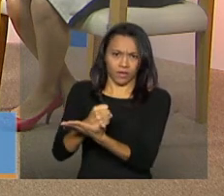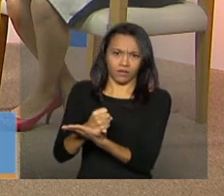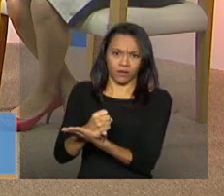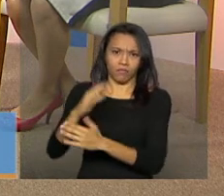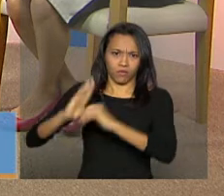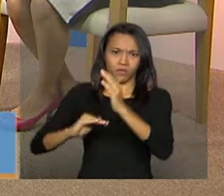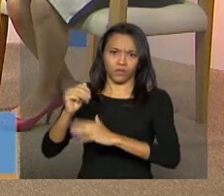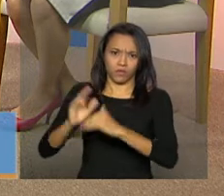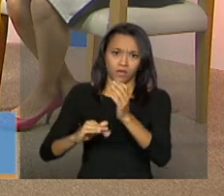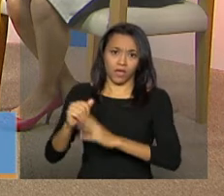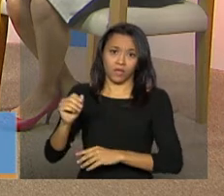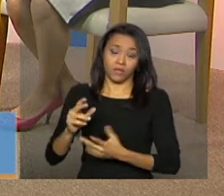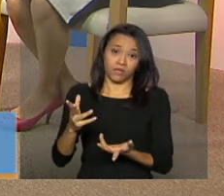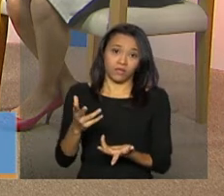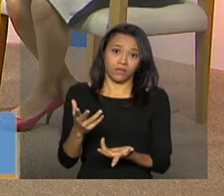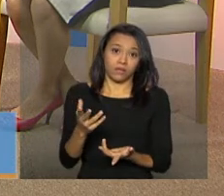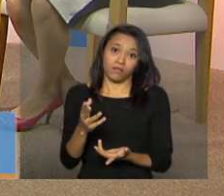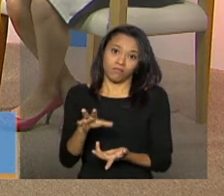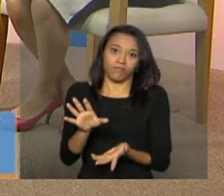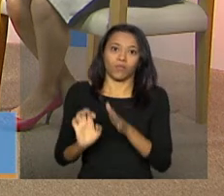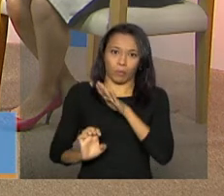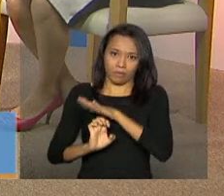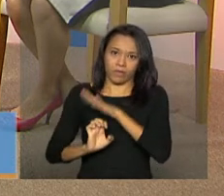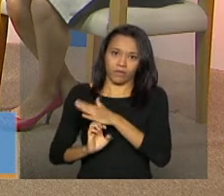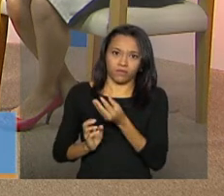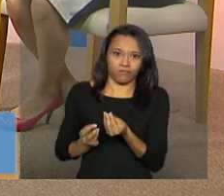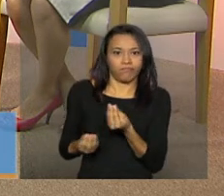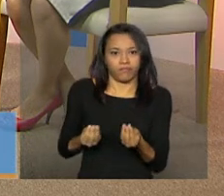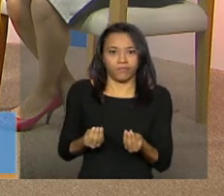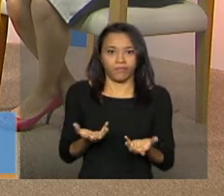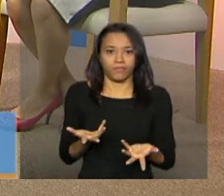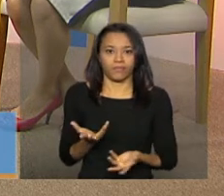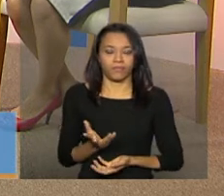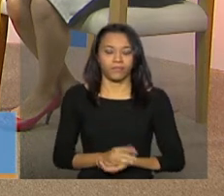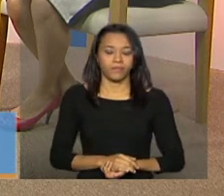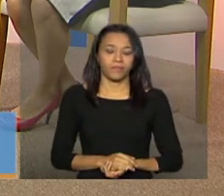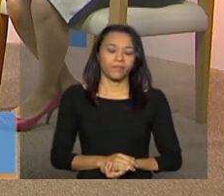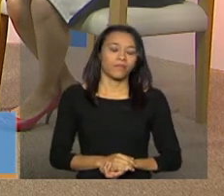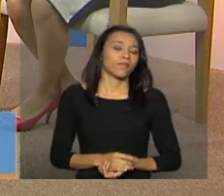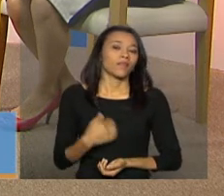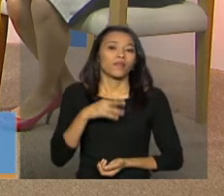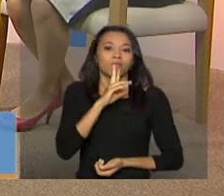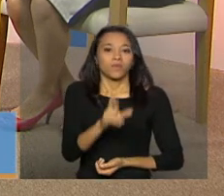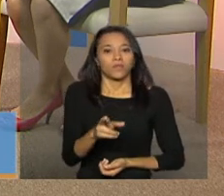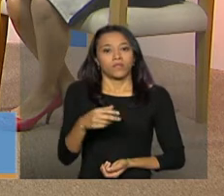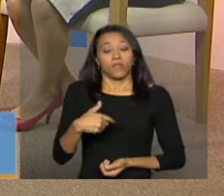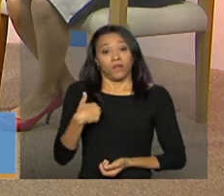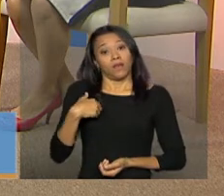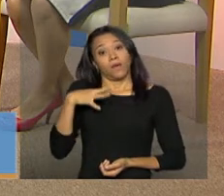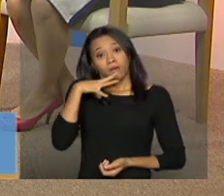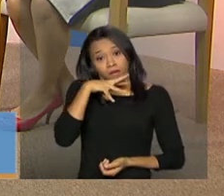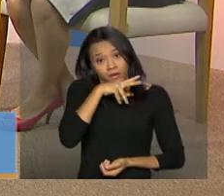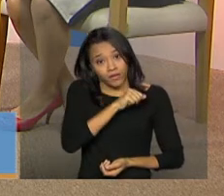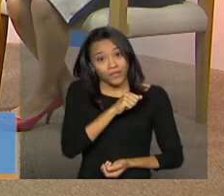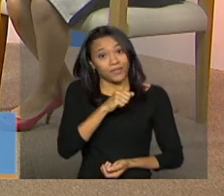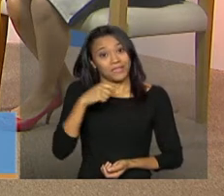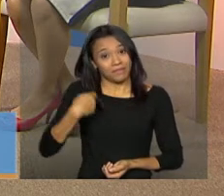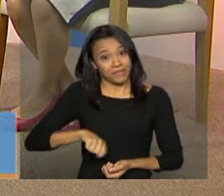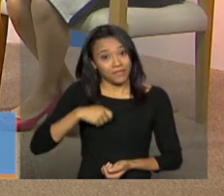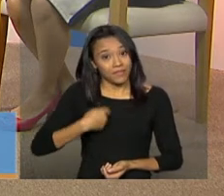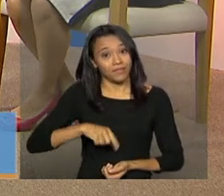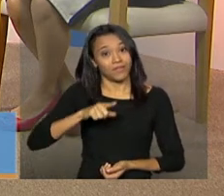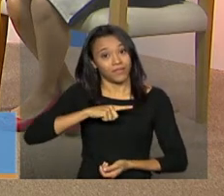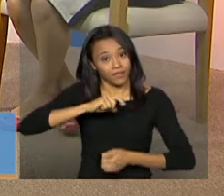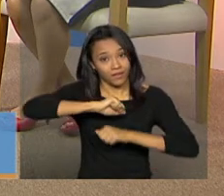profissional por meio de empresa? Bom, eu acho que a gente tem que ter uma clareza do que,